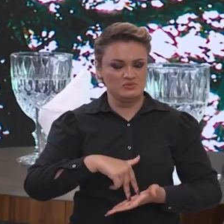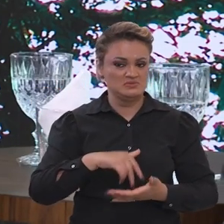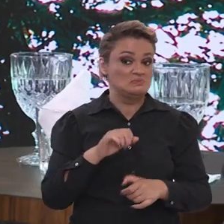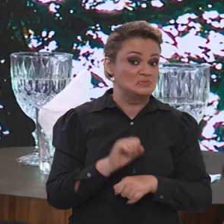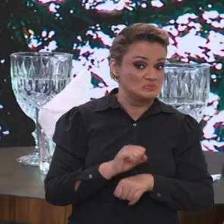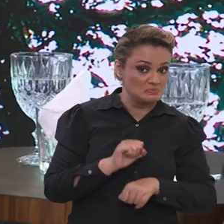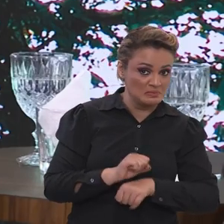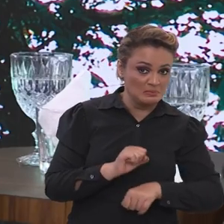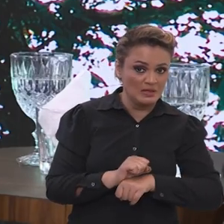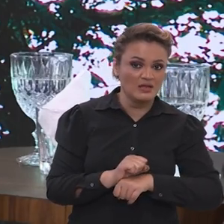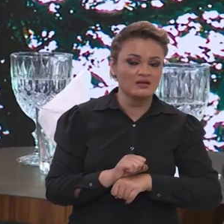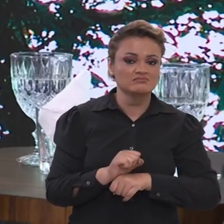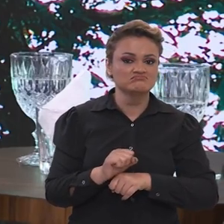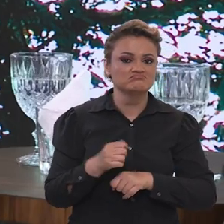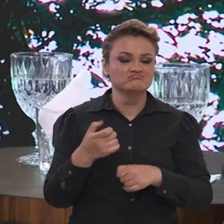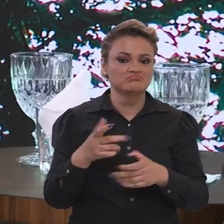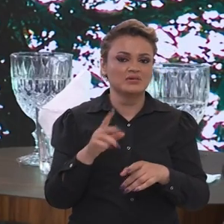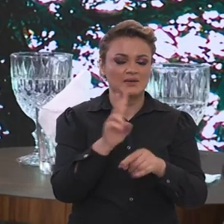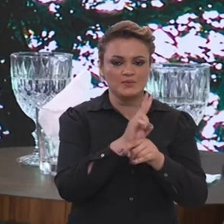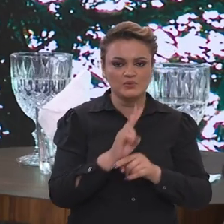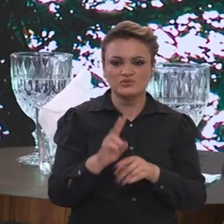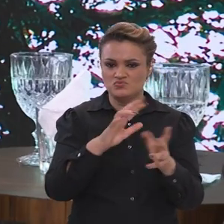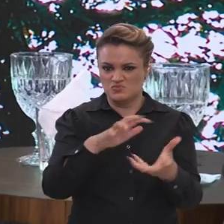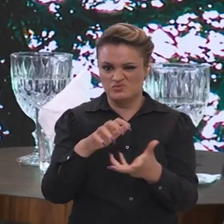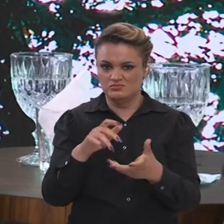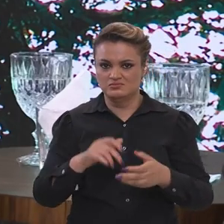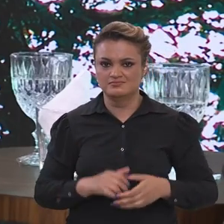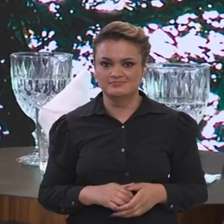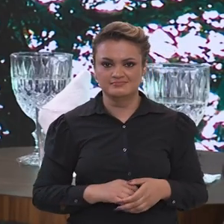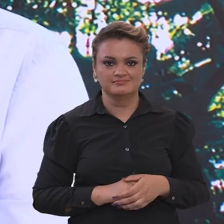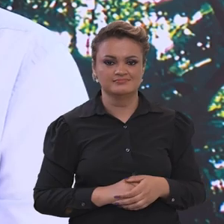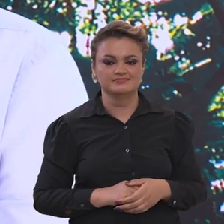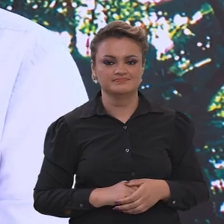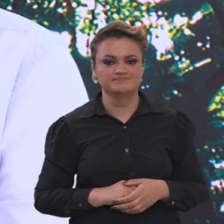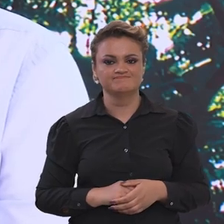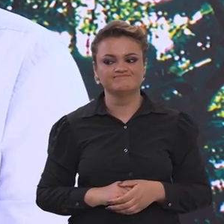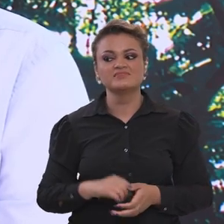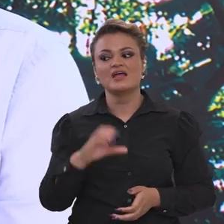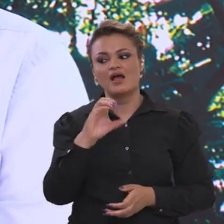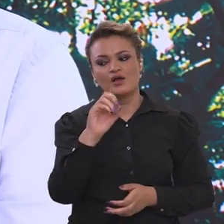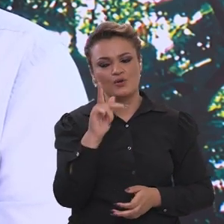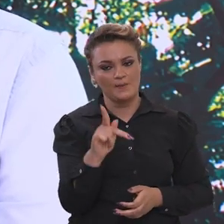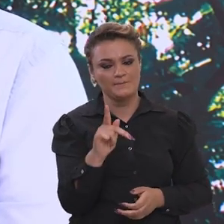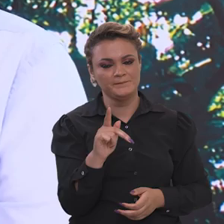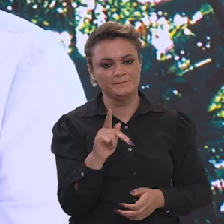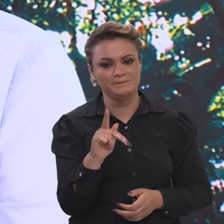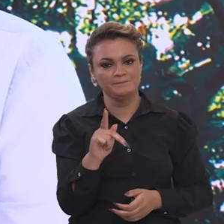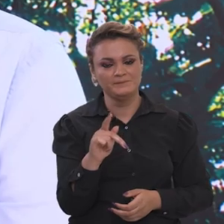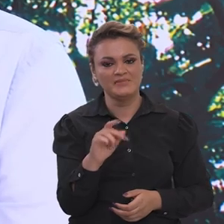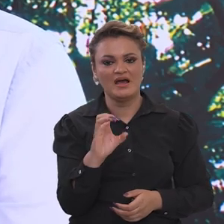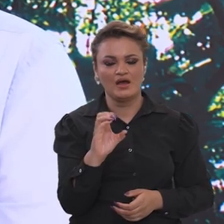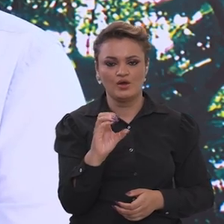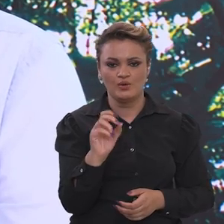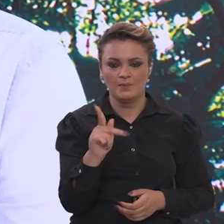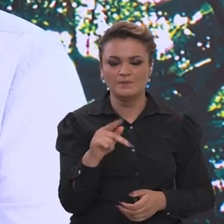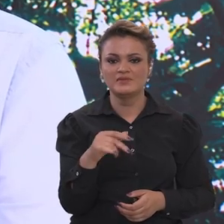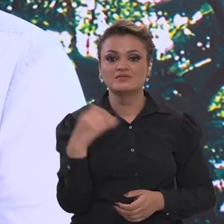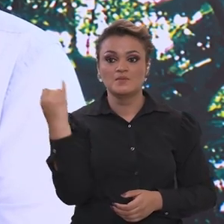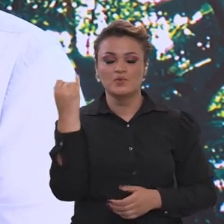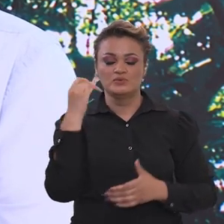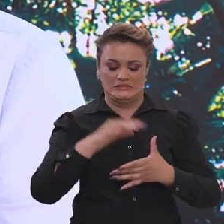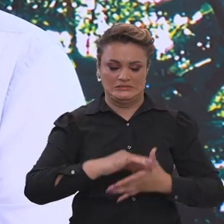protagonistas nesse assunto da proteção ambiental? Olha, a COP ela atrai pela